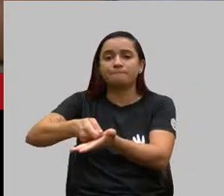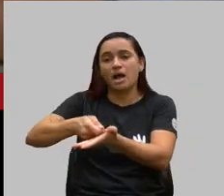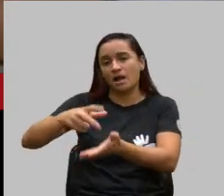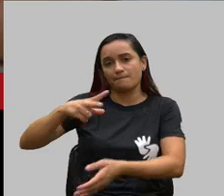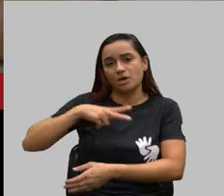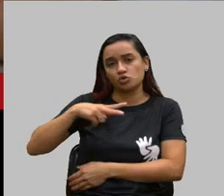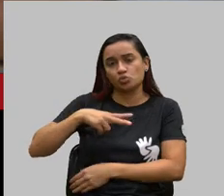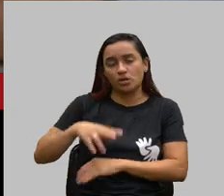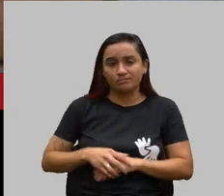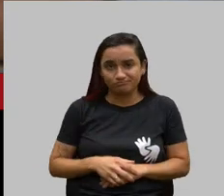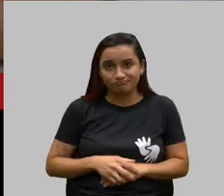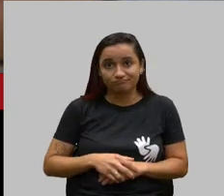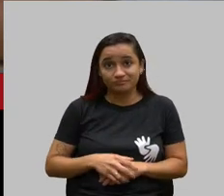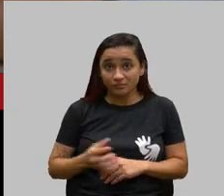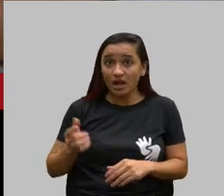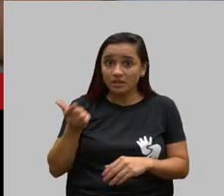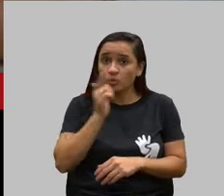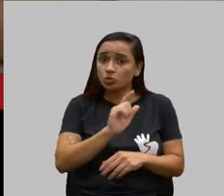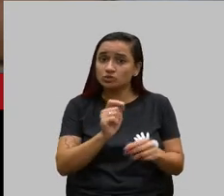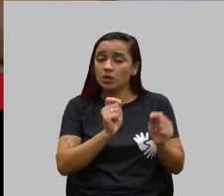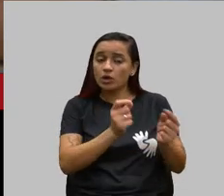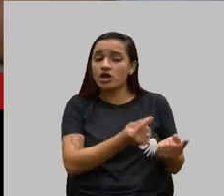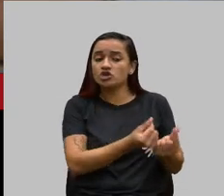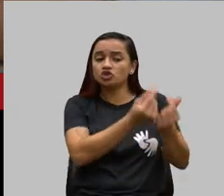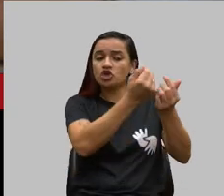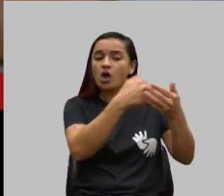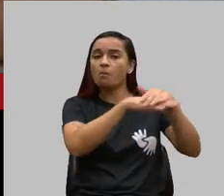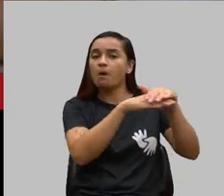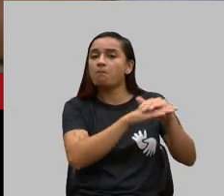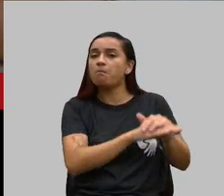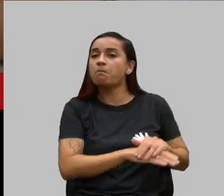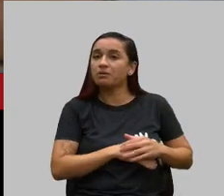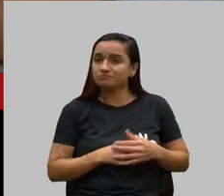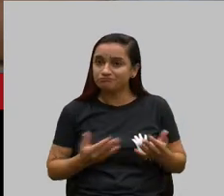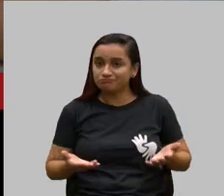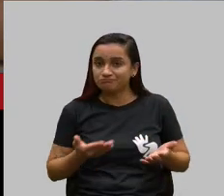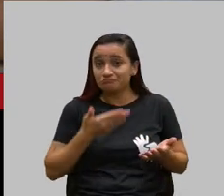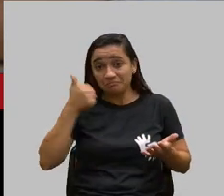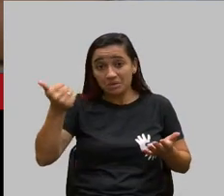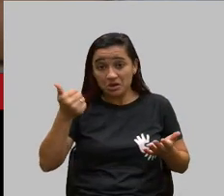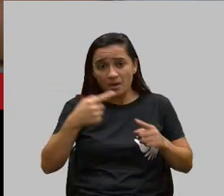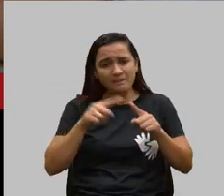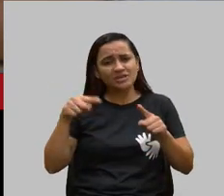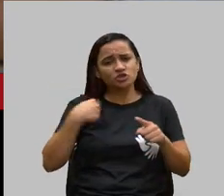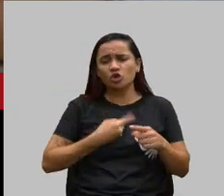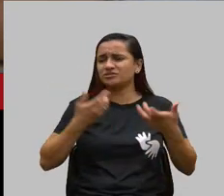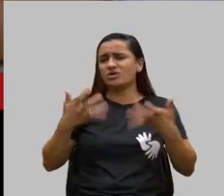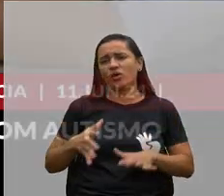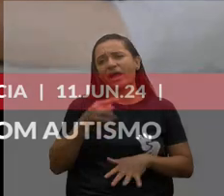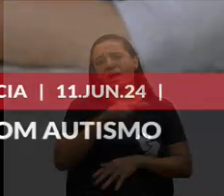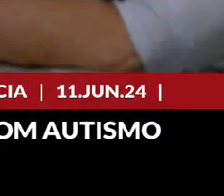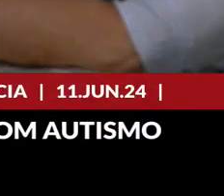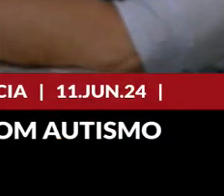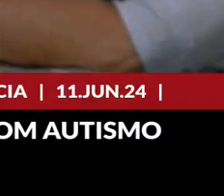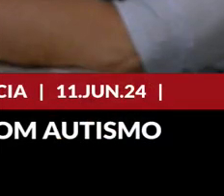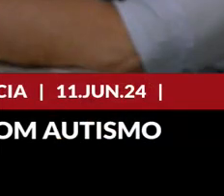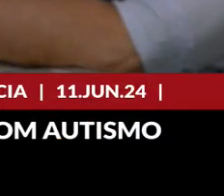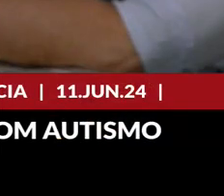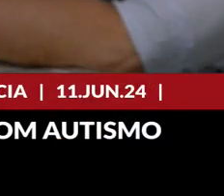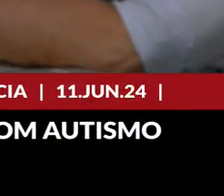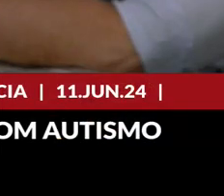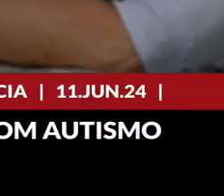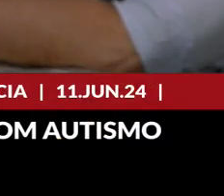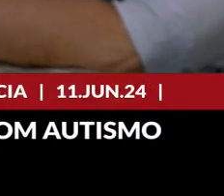Ainda aplica o dinheiro e ganha um dinheirinho na aplicação. Mas não é isso que nós queremos. Nós queremos ter a tranquilidade de